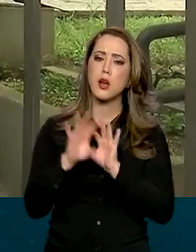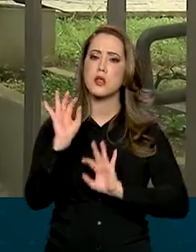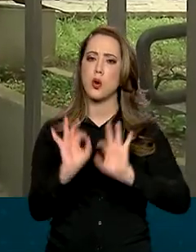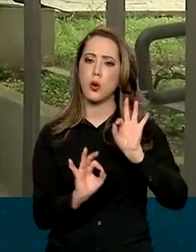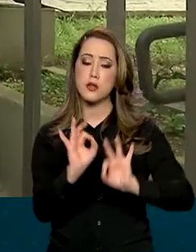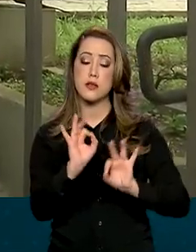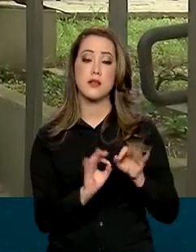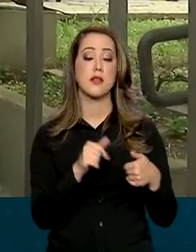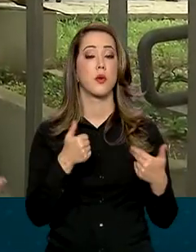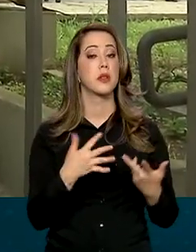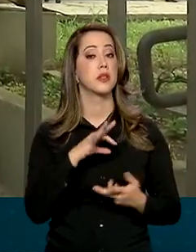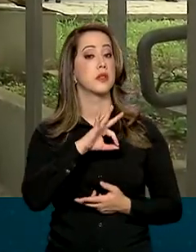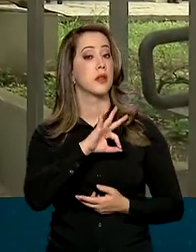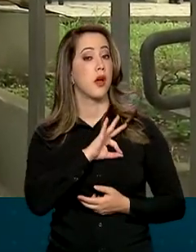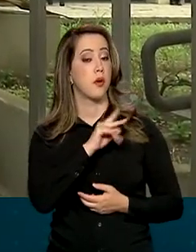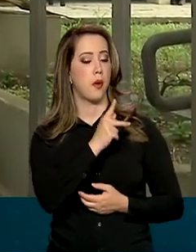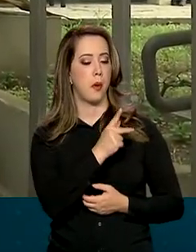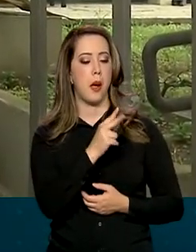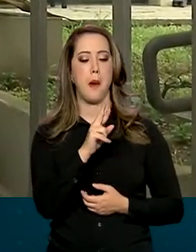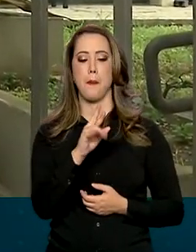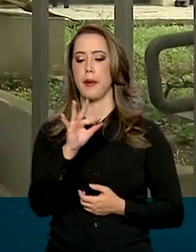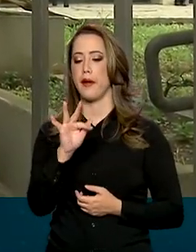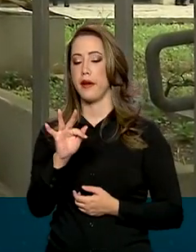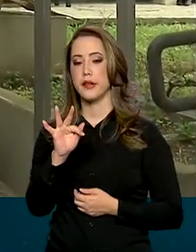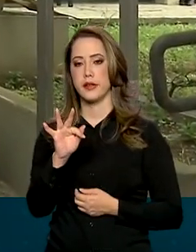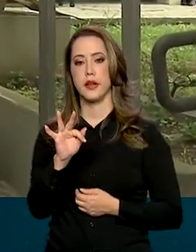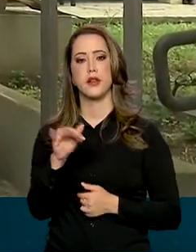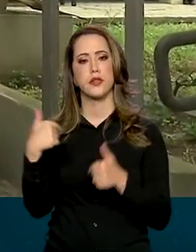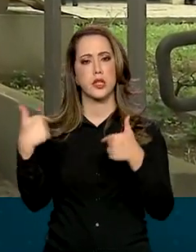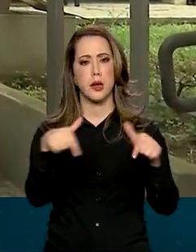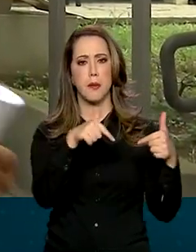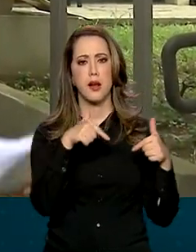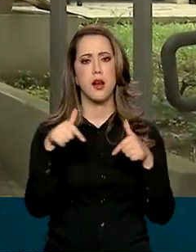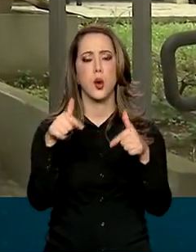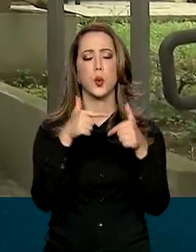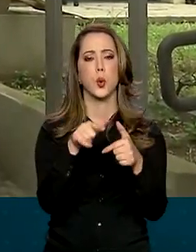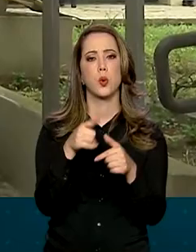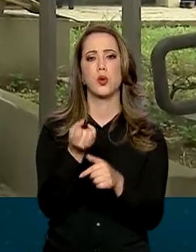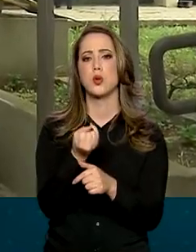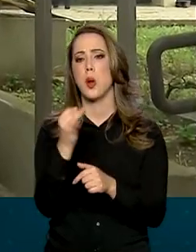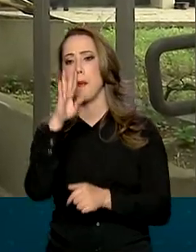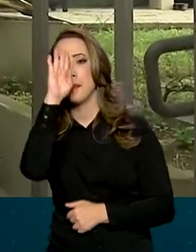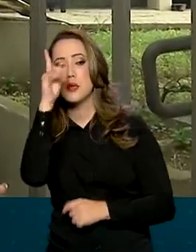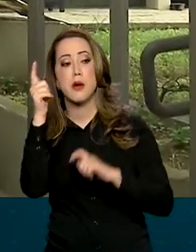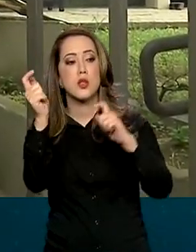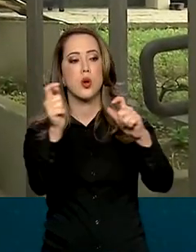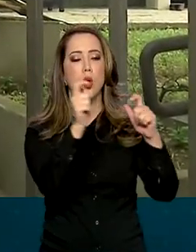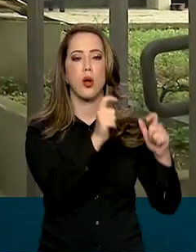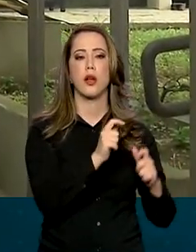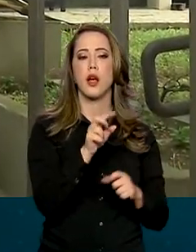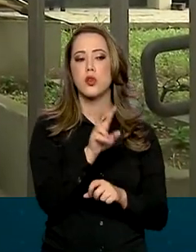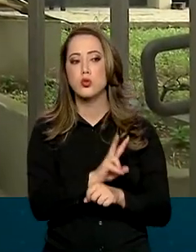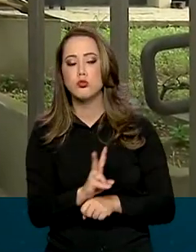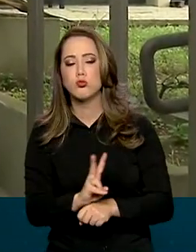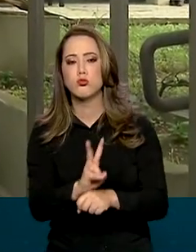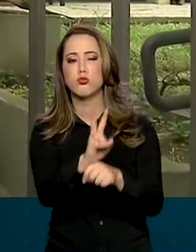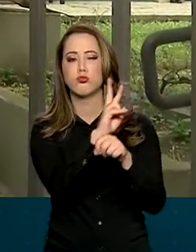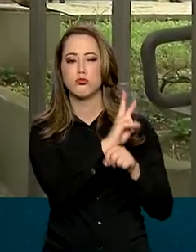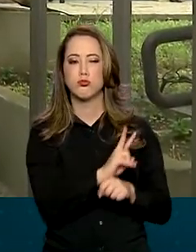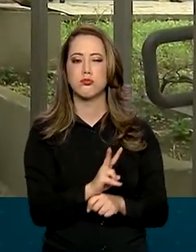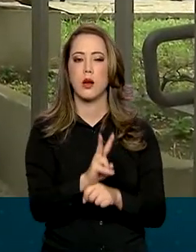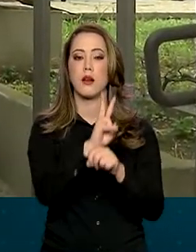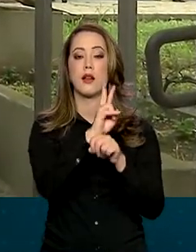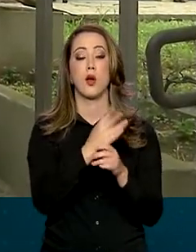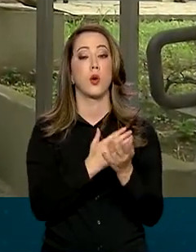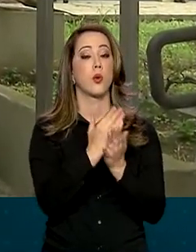Federal preparou, mobilizou vários homens pra ficar nas principais rodovias e em alguns pontos estratégicos. Toda essa